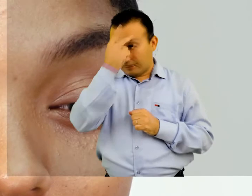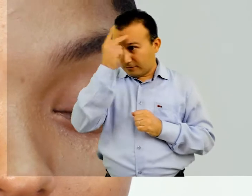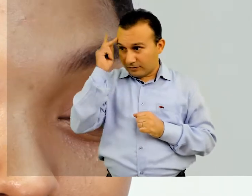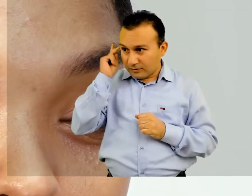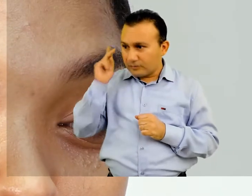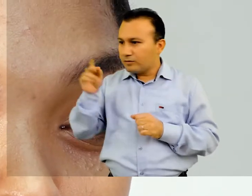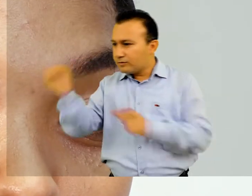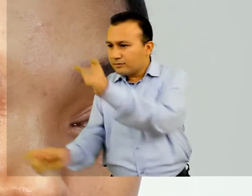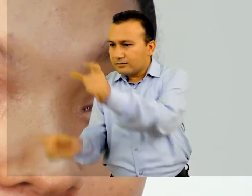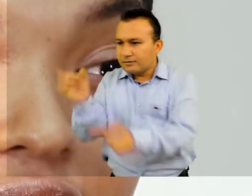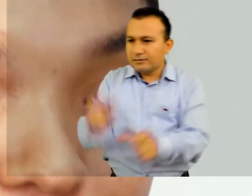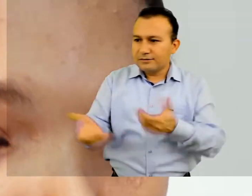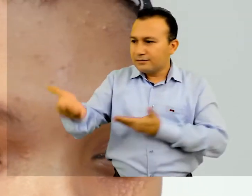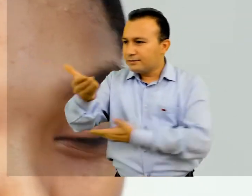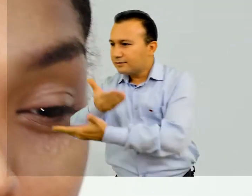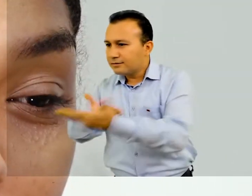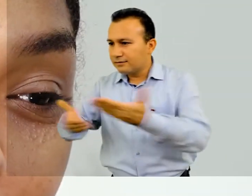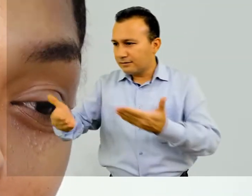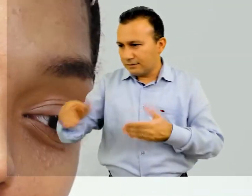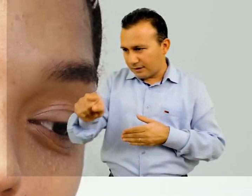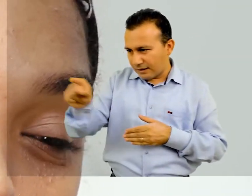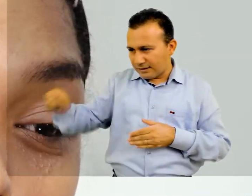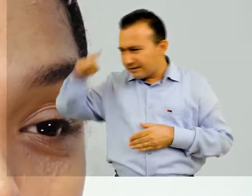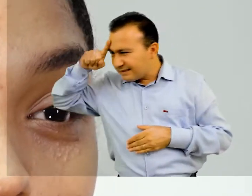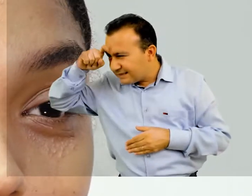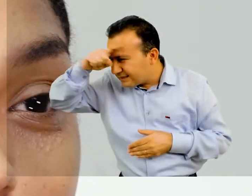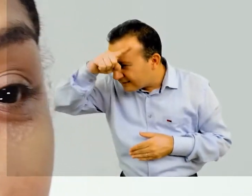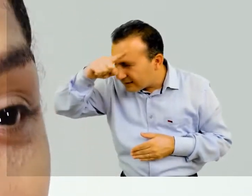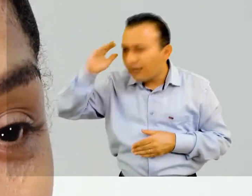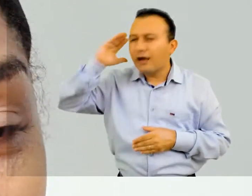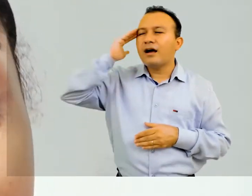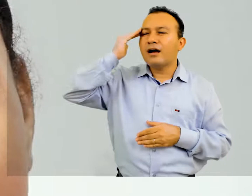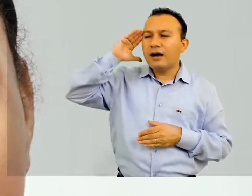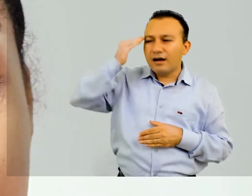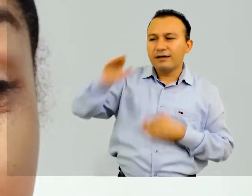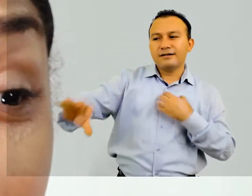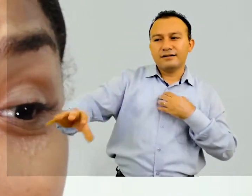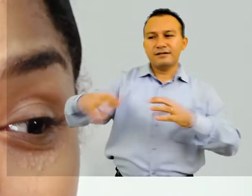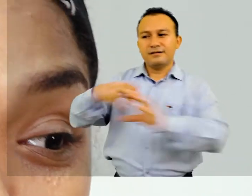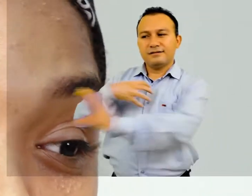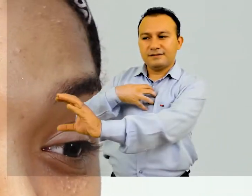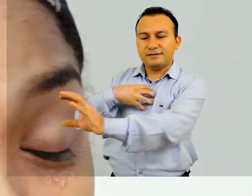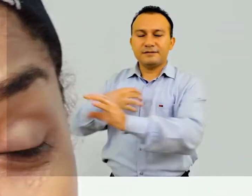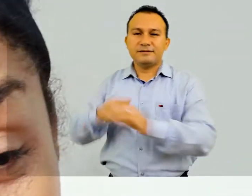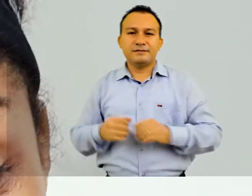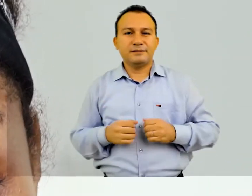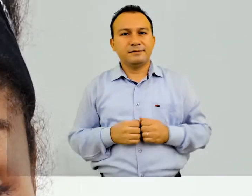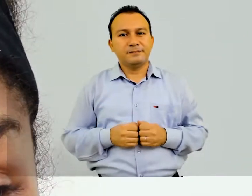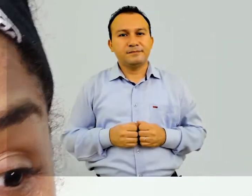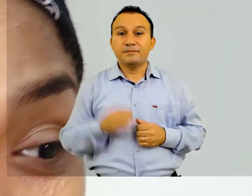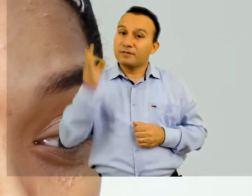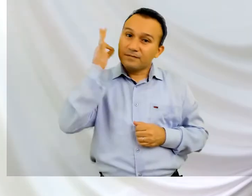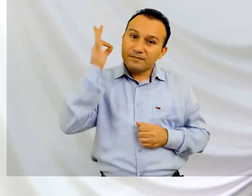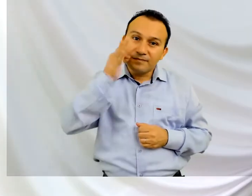a ter uma didática, ao relacionamento interpessoal, a entender as dificuldades das outras